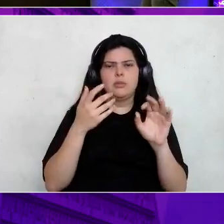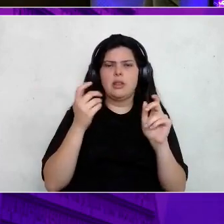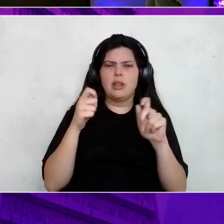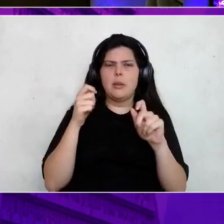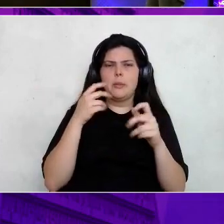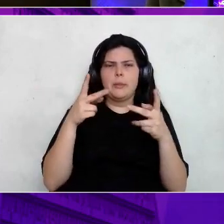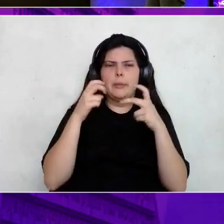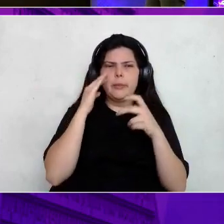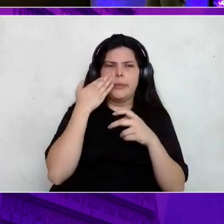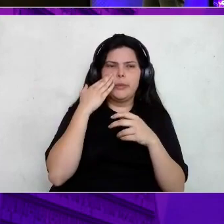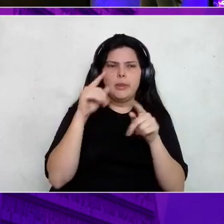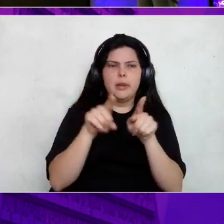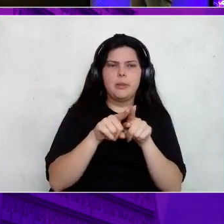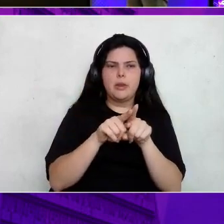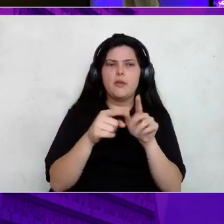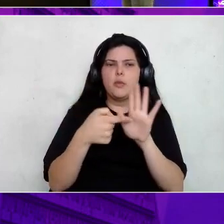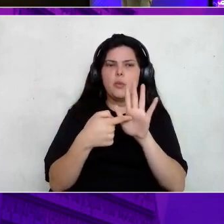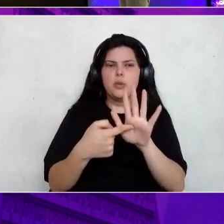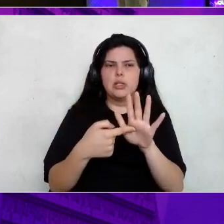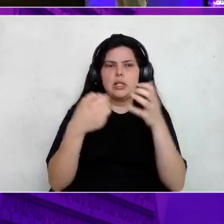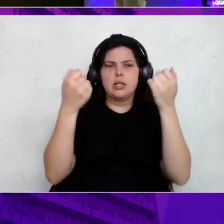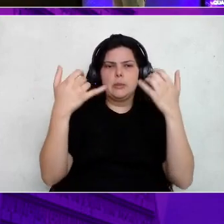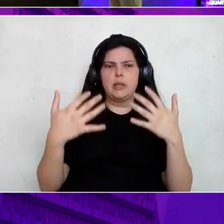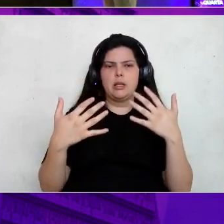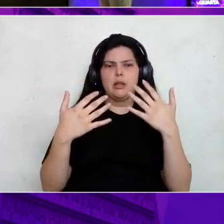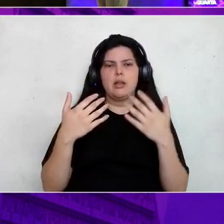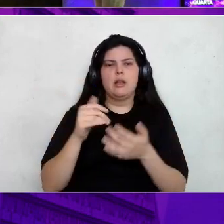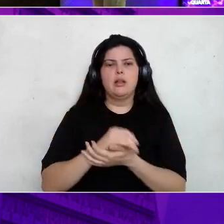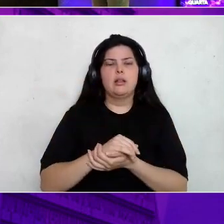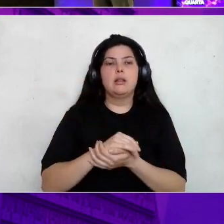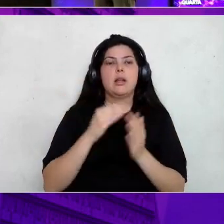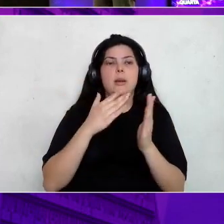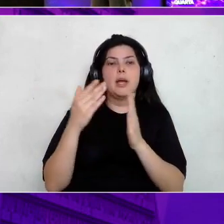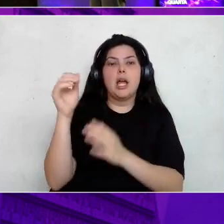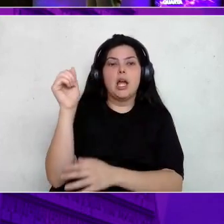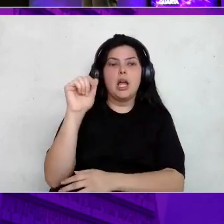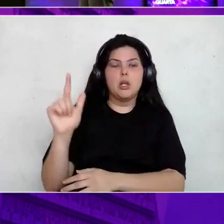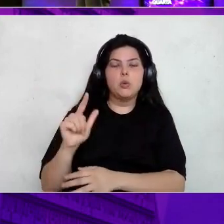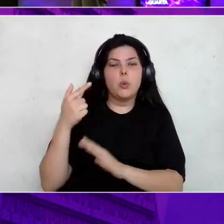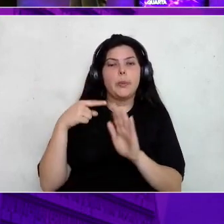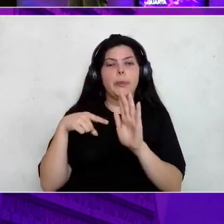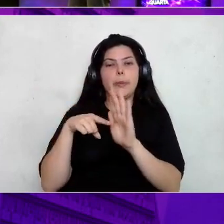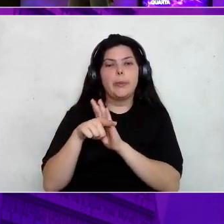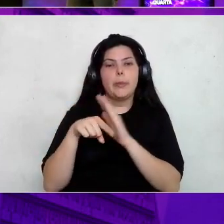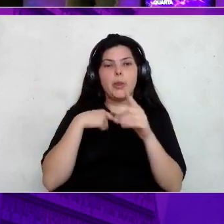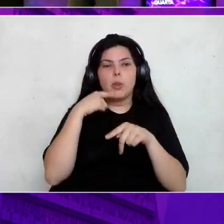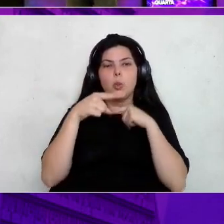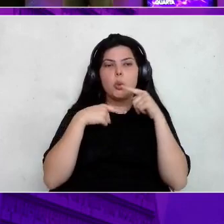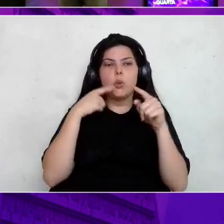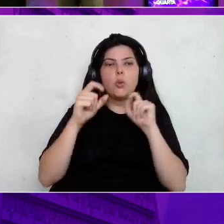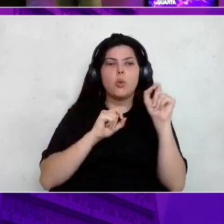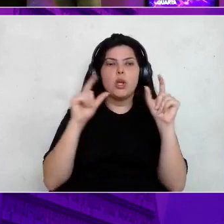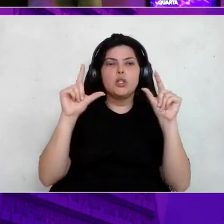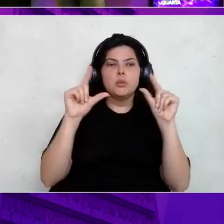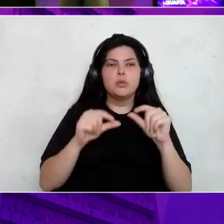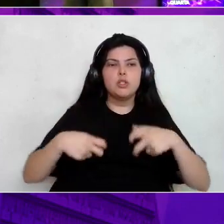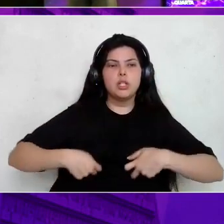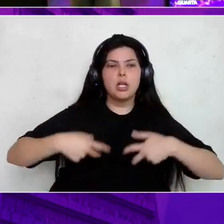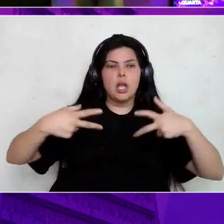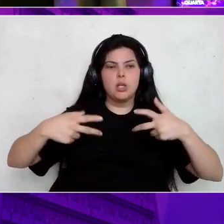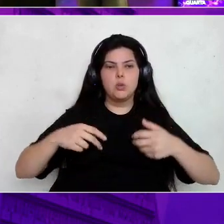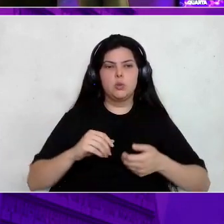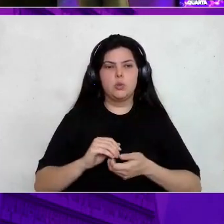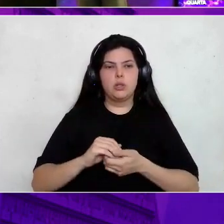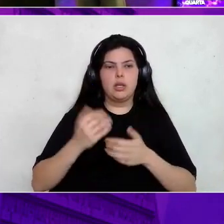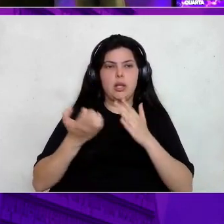daí. Mas eu vou falar. Na parte azul a gente tem uma pergunta ali. Qual foi a redução de custo que essa empresa Tetris